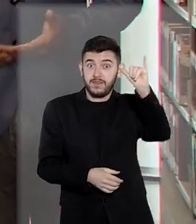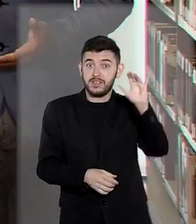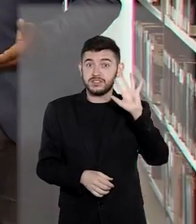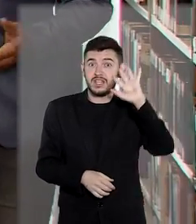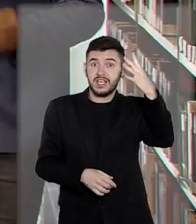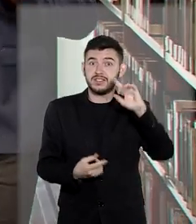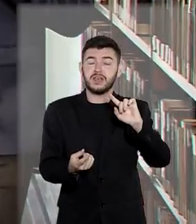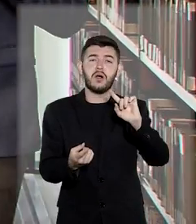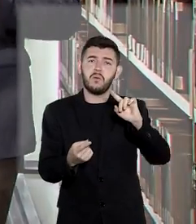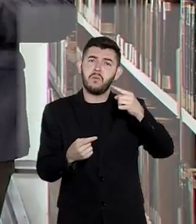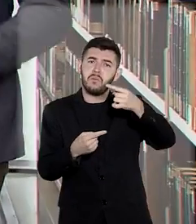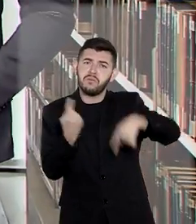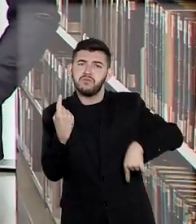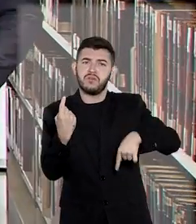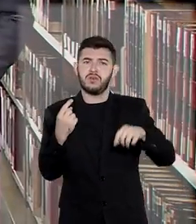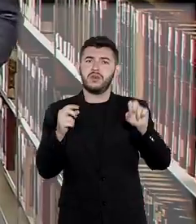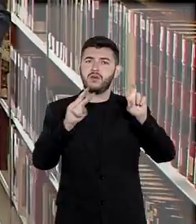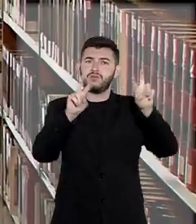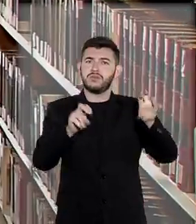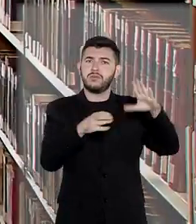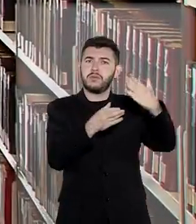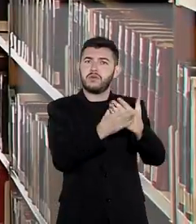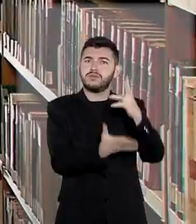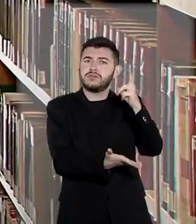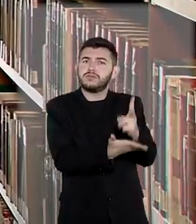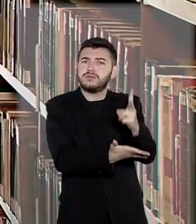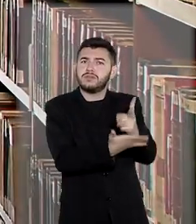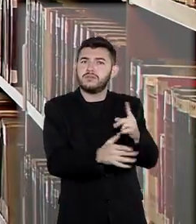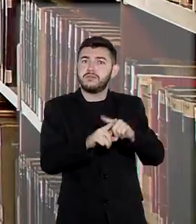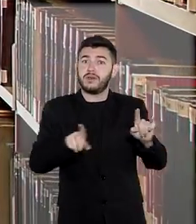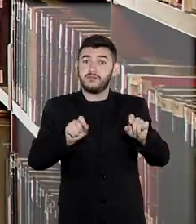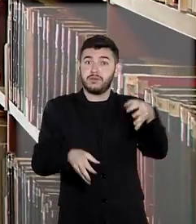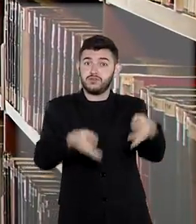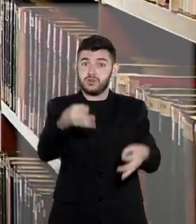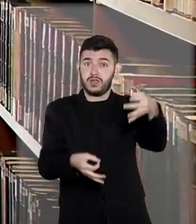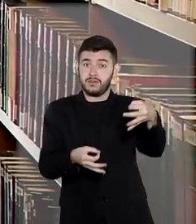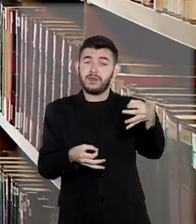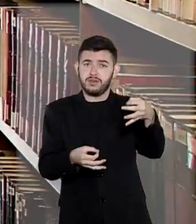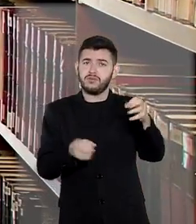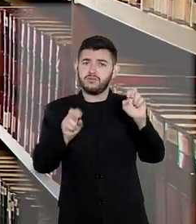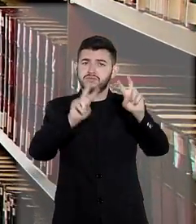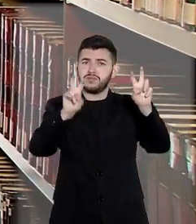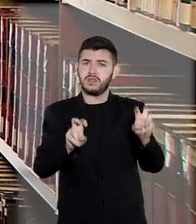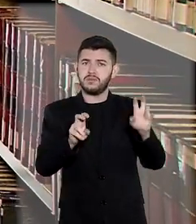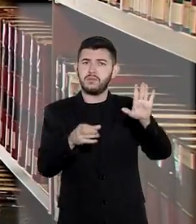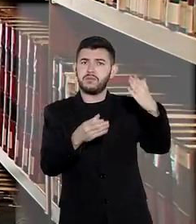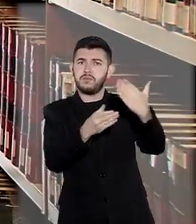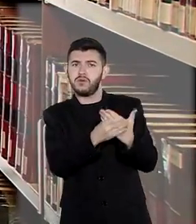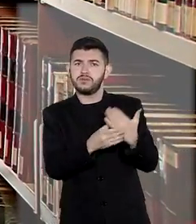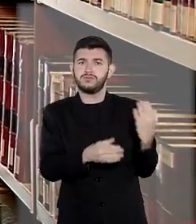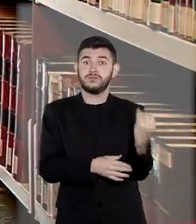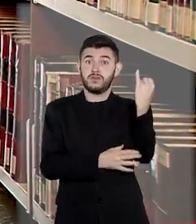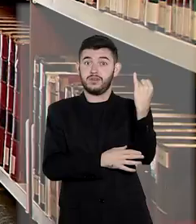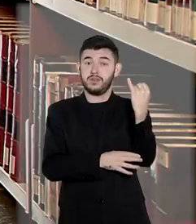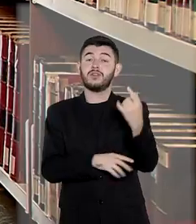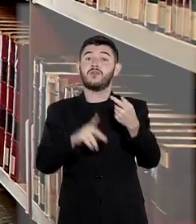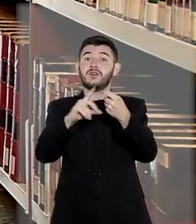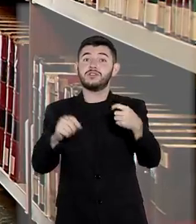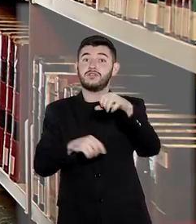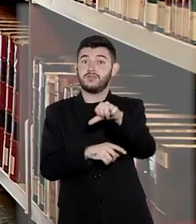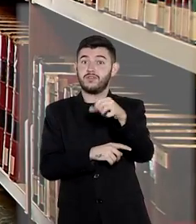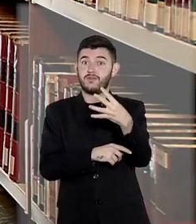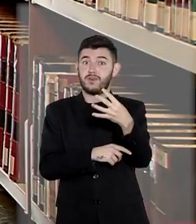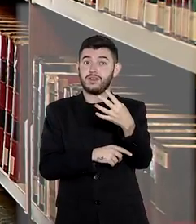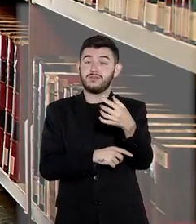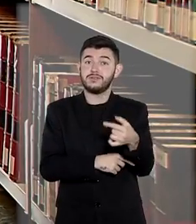contraditórias sobre a mesma matéria. Para o julgamento de uma questão de direito relevante, entra em cena o artigo